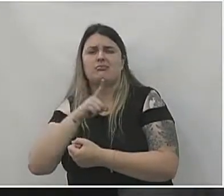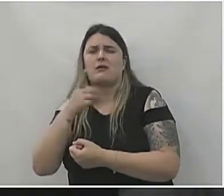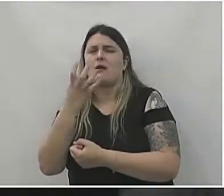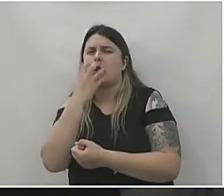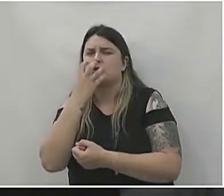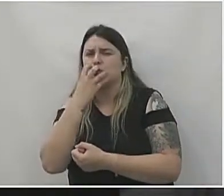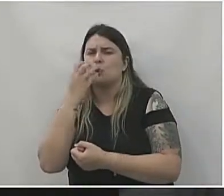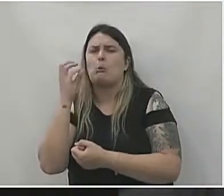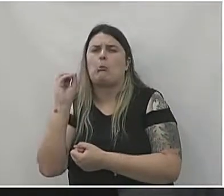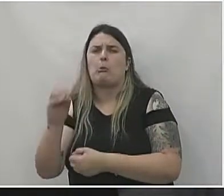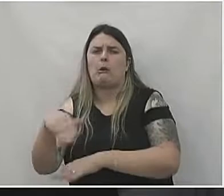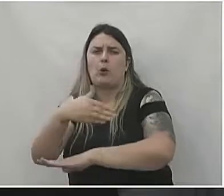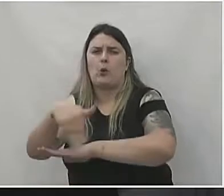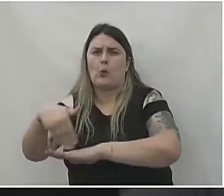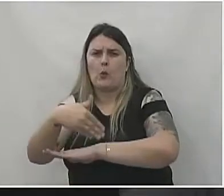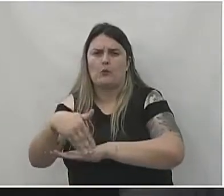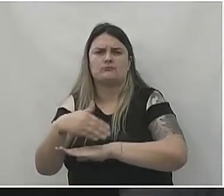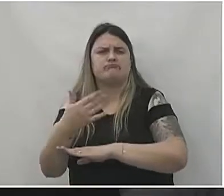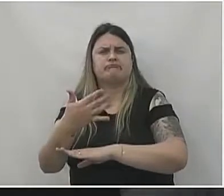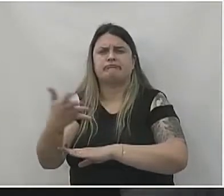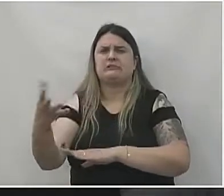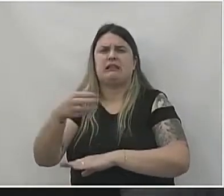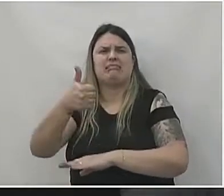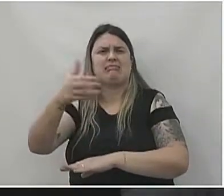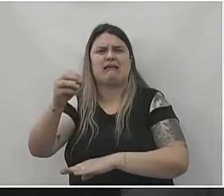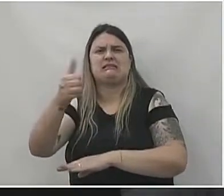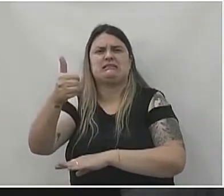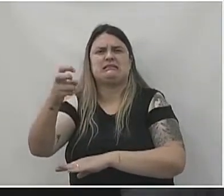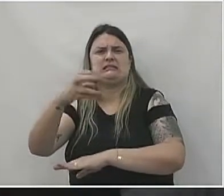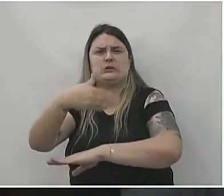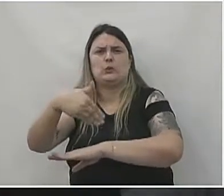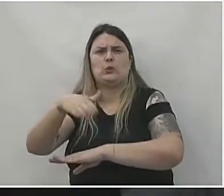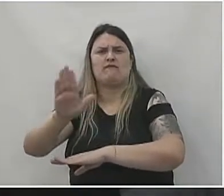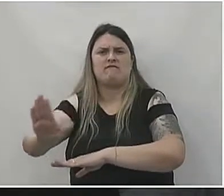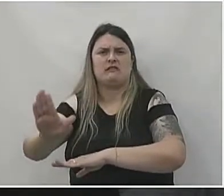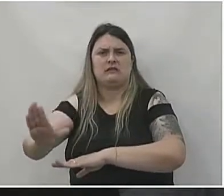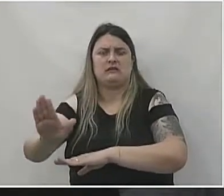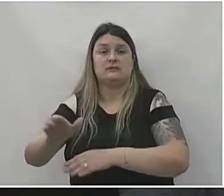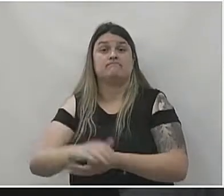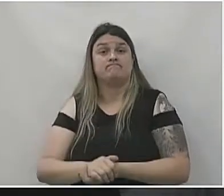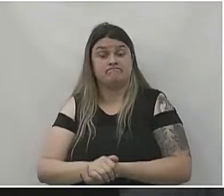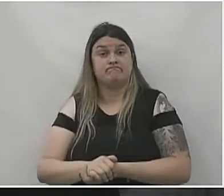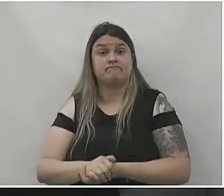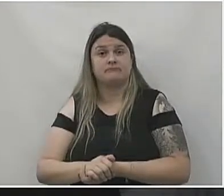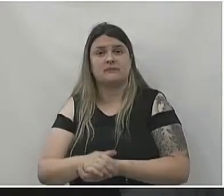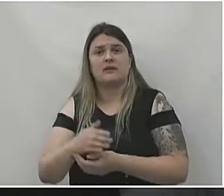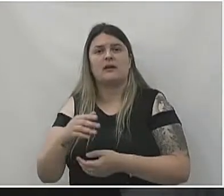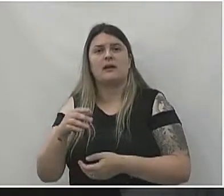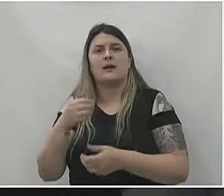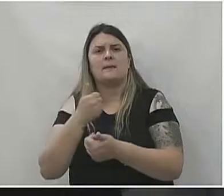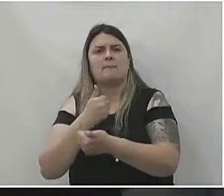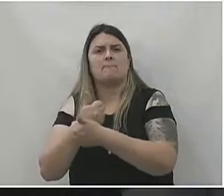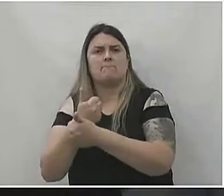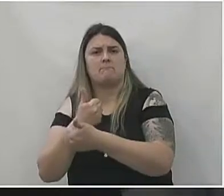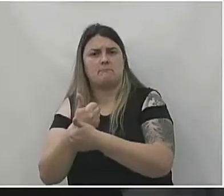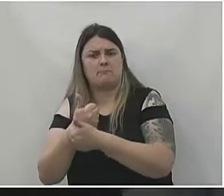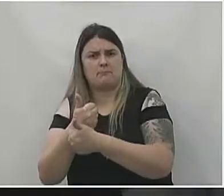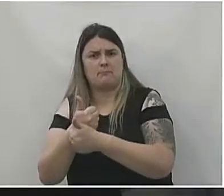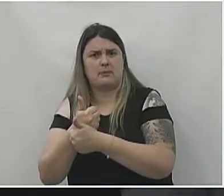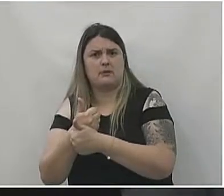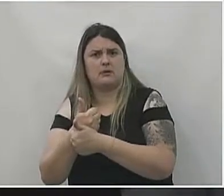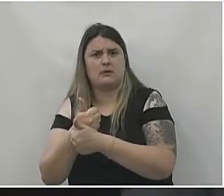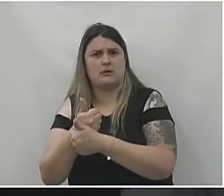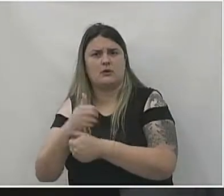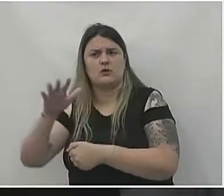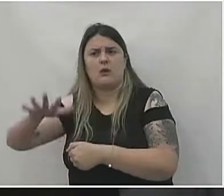é um absurdo, tem mais de 10, 15 cachorros de rua e ficam bem ali em volta da